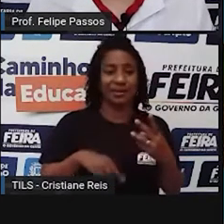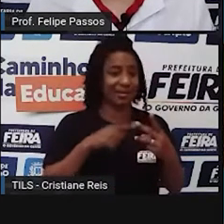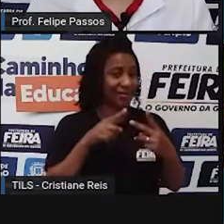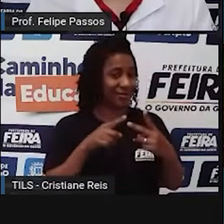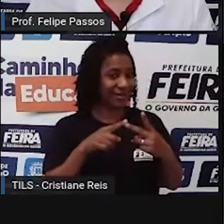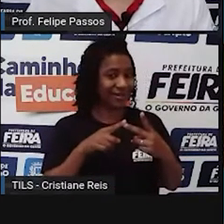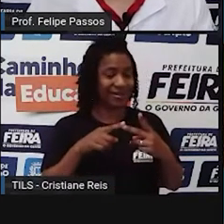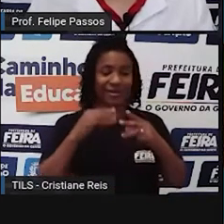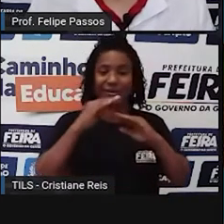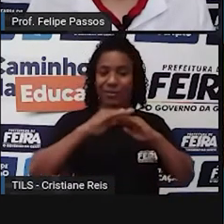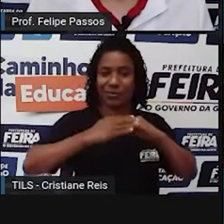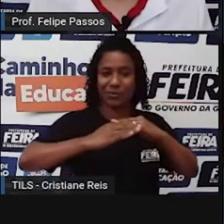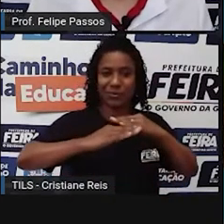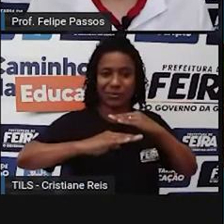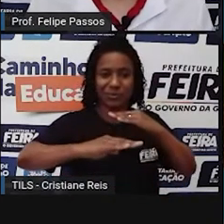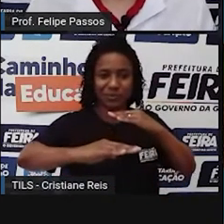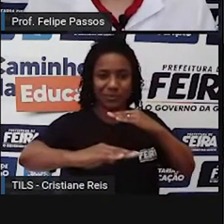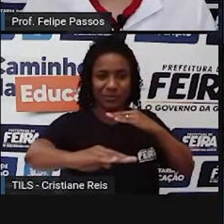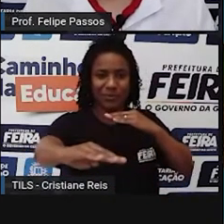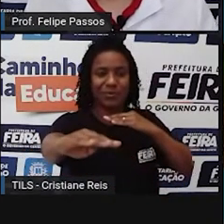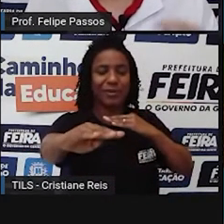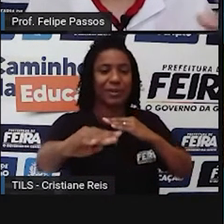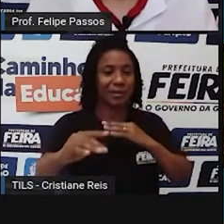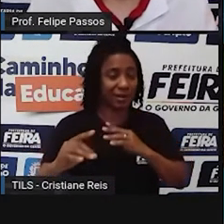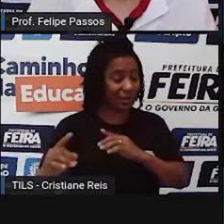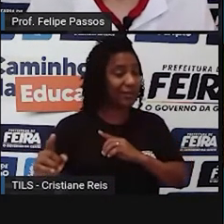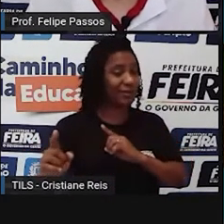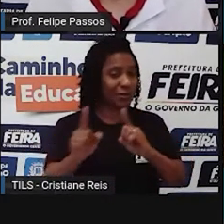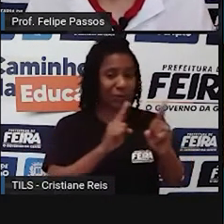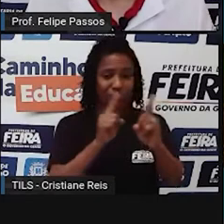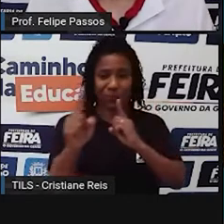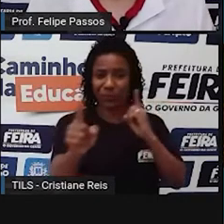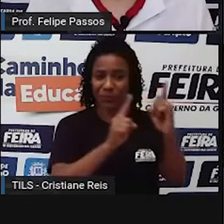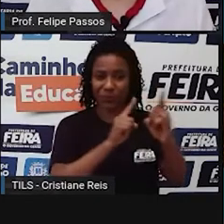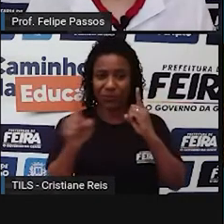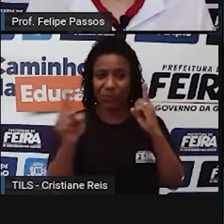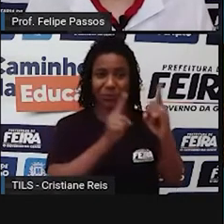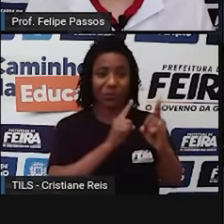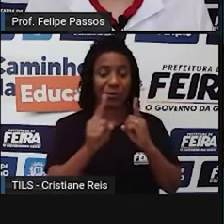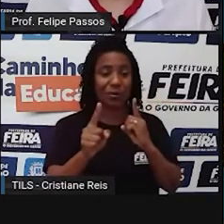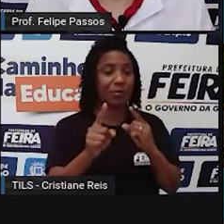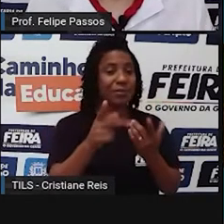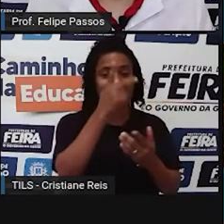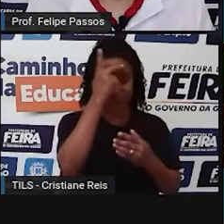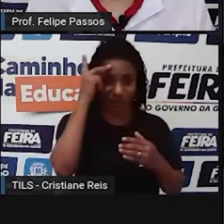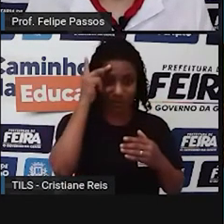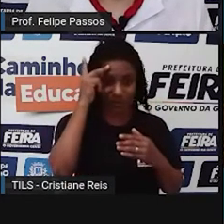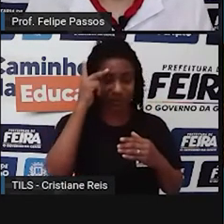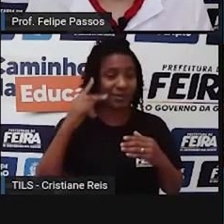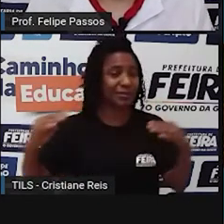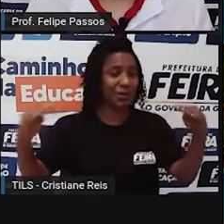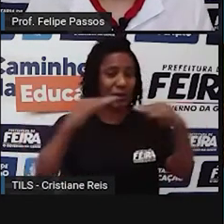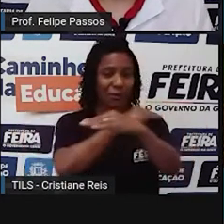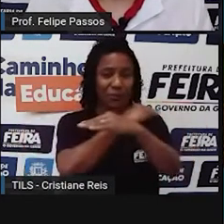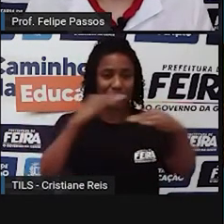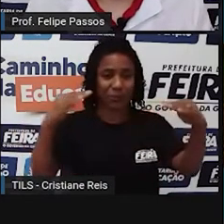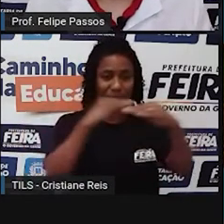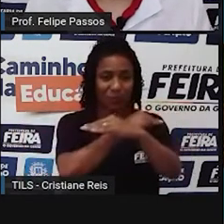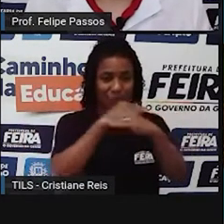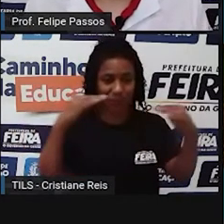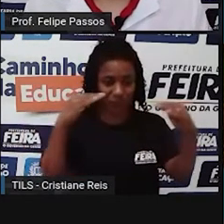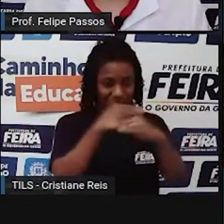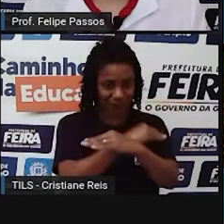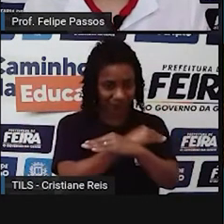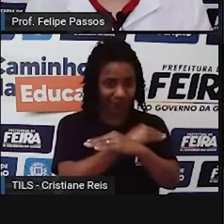ser humano, há muito tempo, já se desloca de cidade para cidade. Em alguns períodos do passado, esse